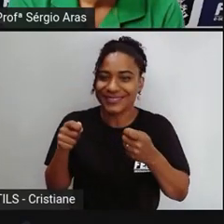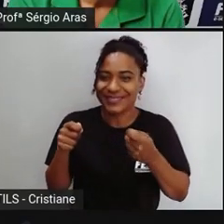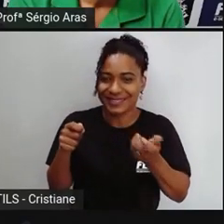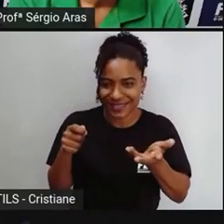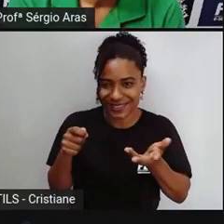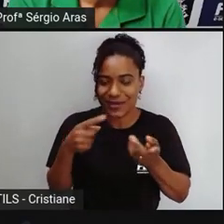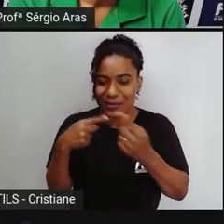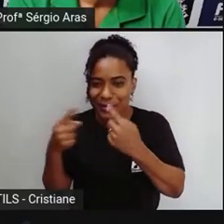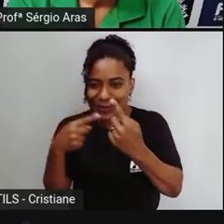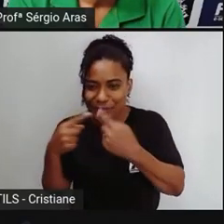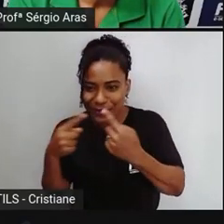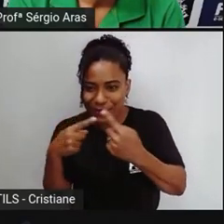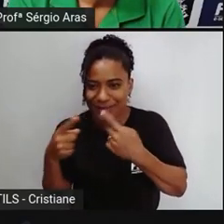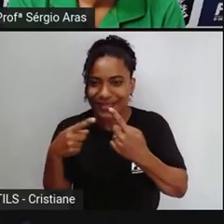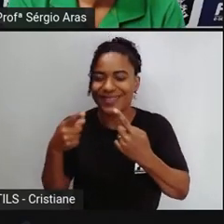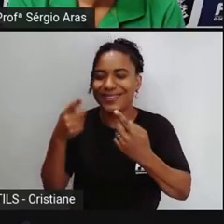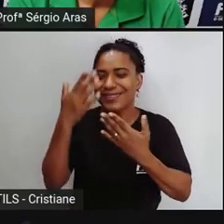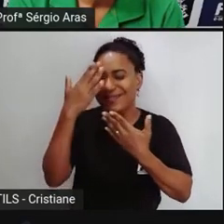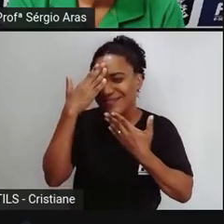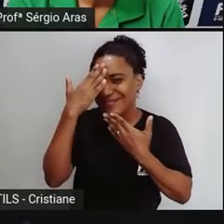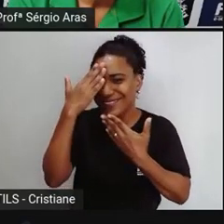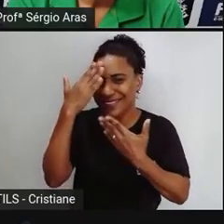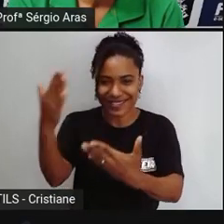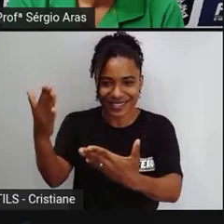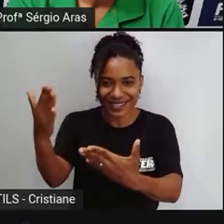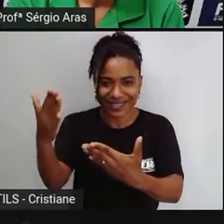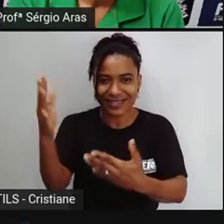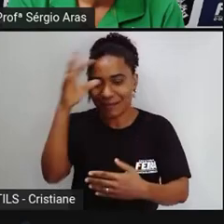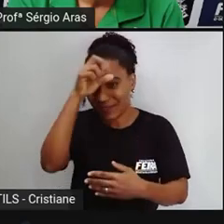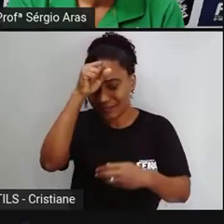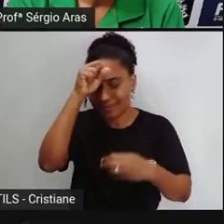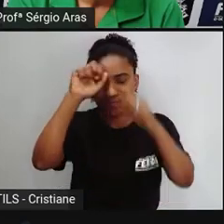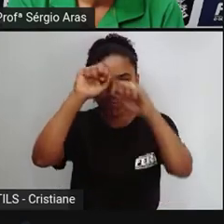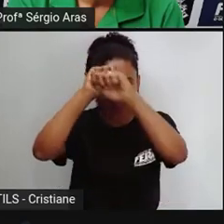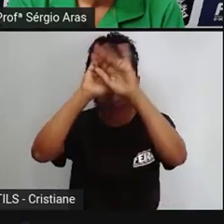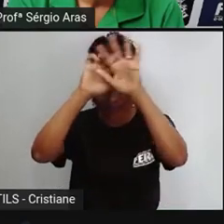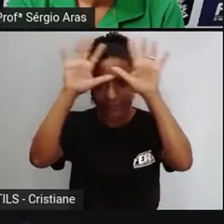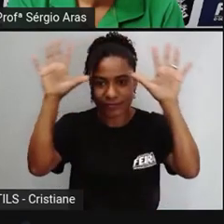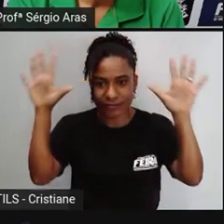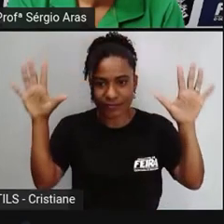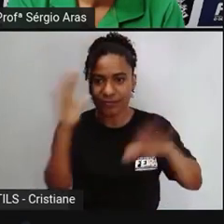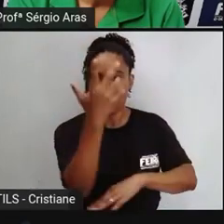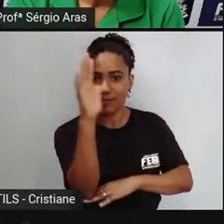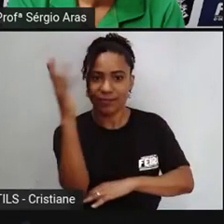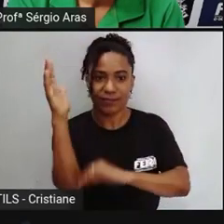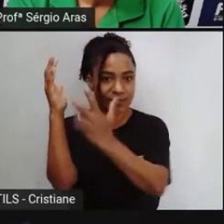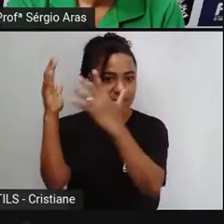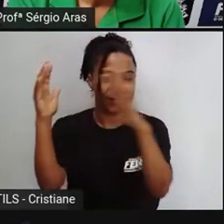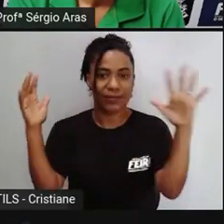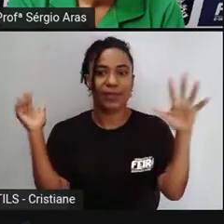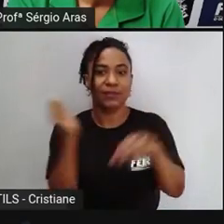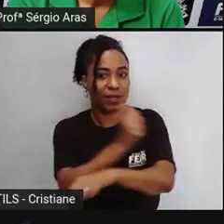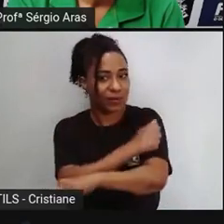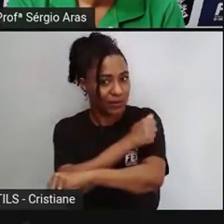muito com o senhor e abri muito minha mente em relação a essa questão ambiental espero que os nossos alunos também